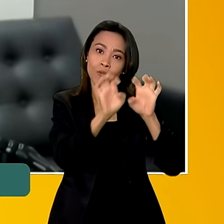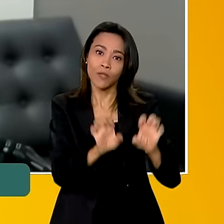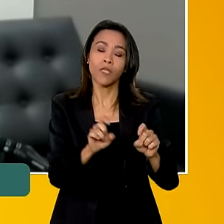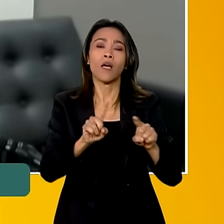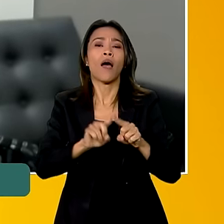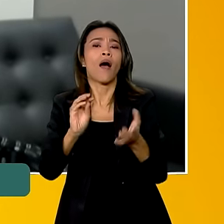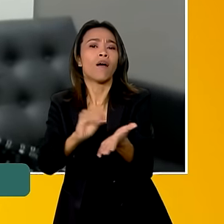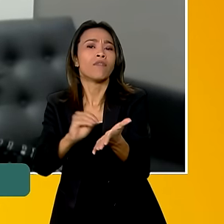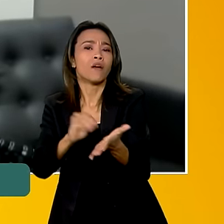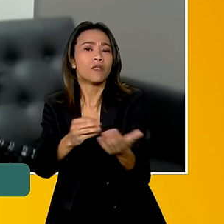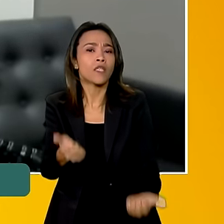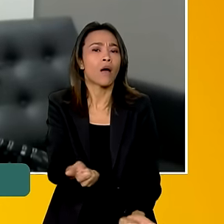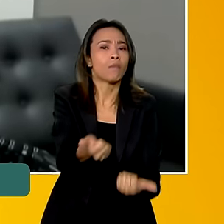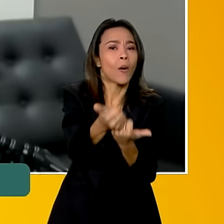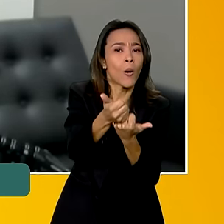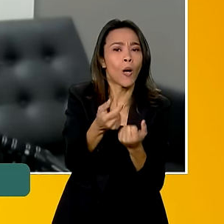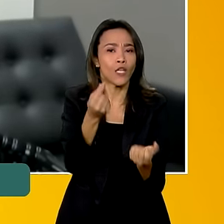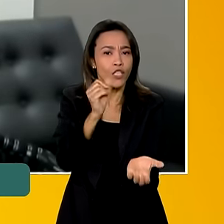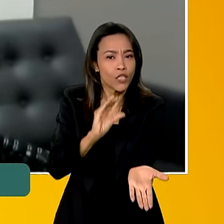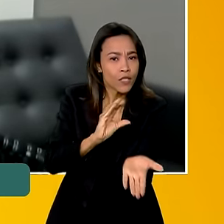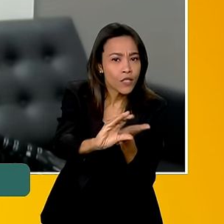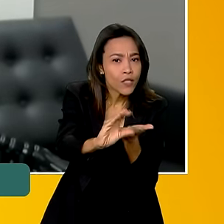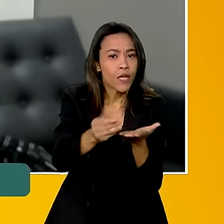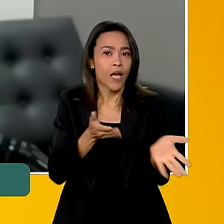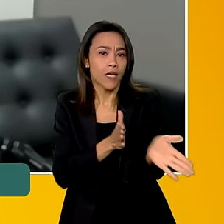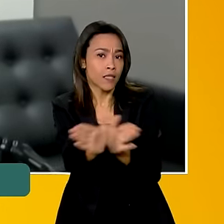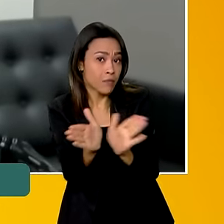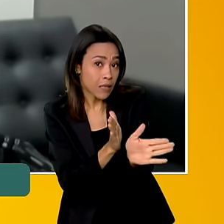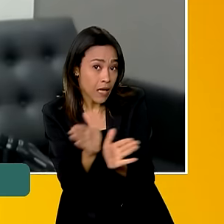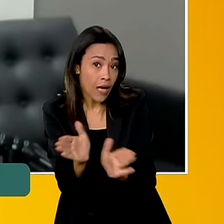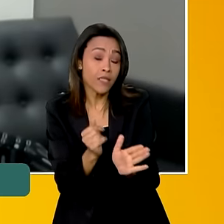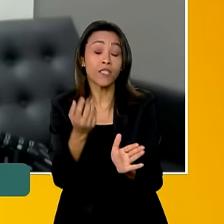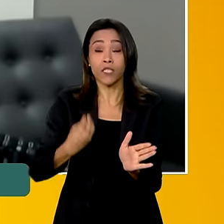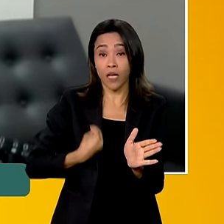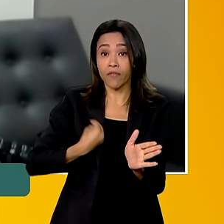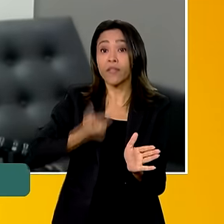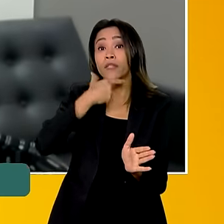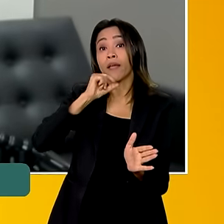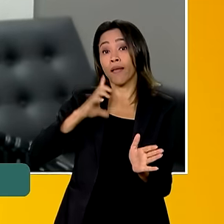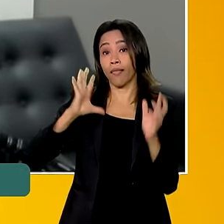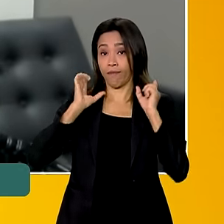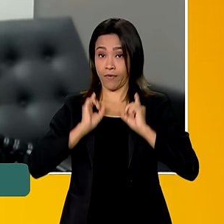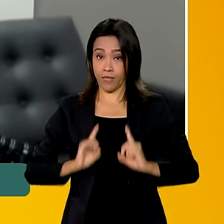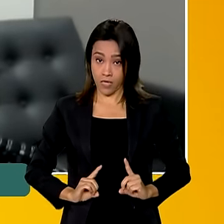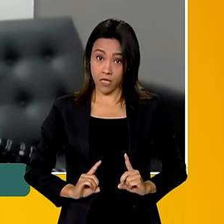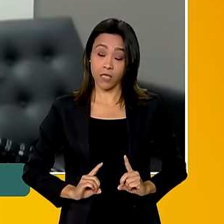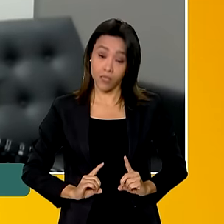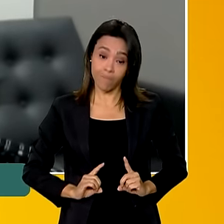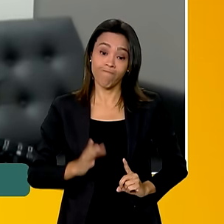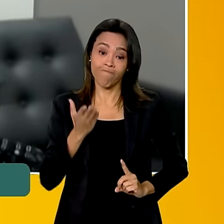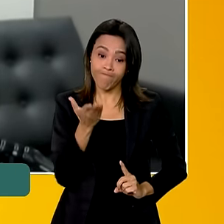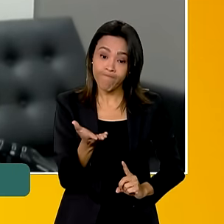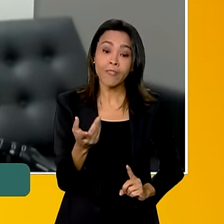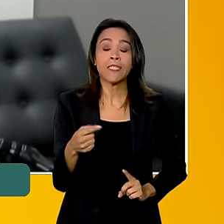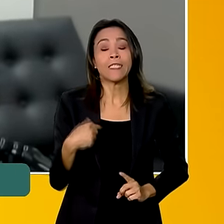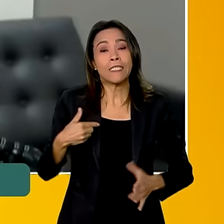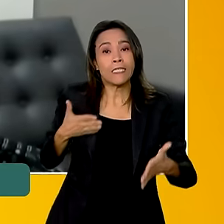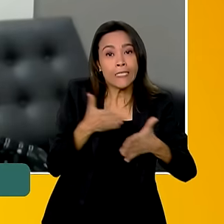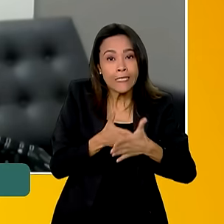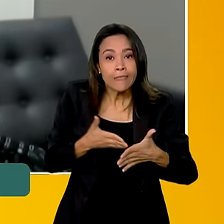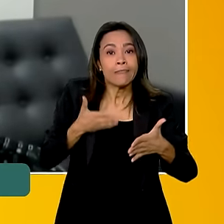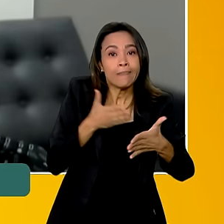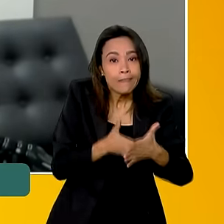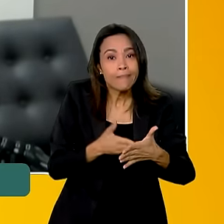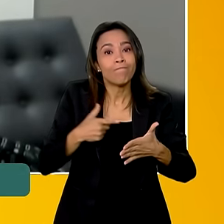escolarização, a falta de recursos de acessibilidade na vida de quem tem deficiência, acaba também impedindo o